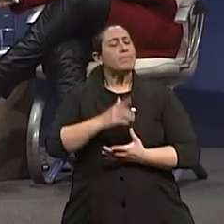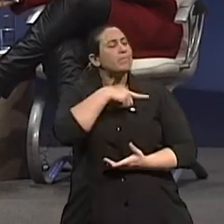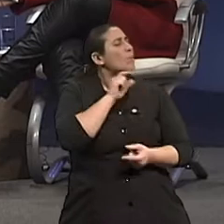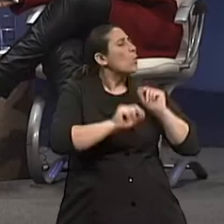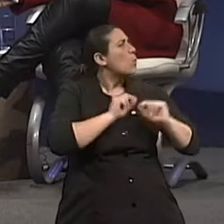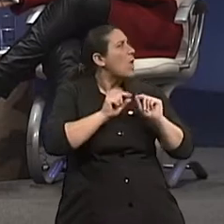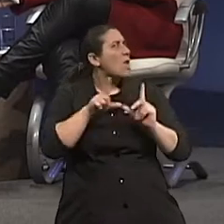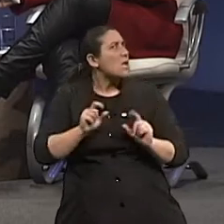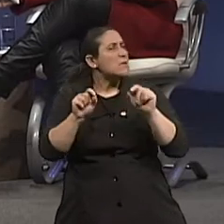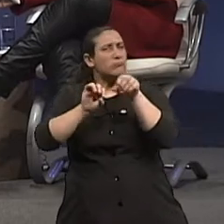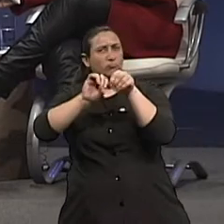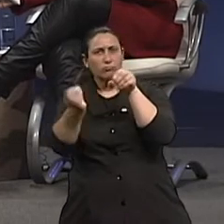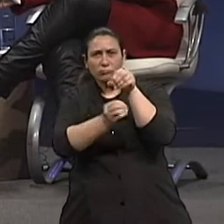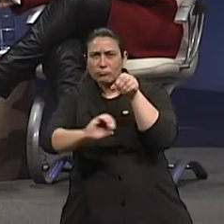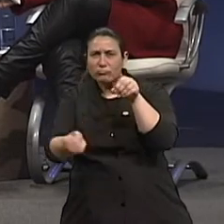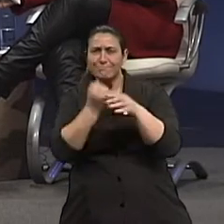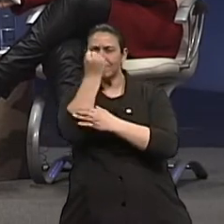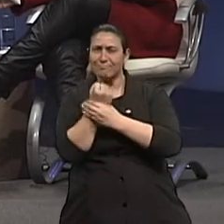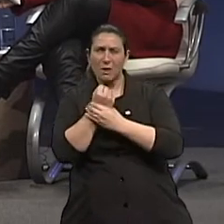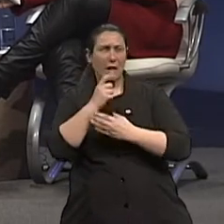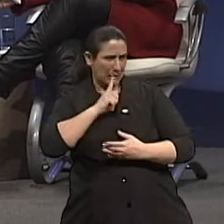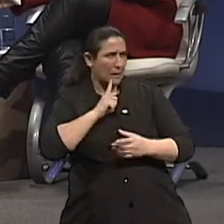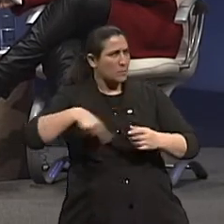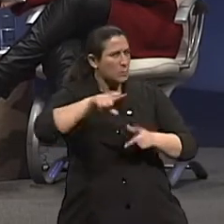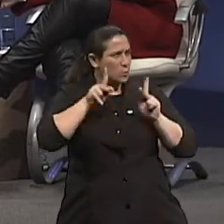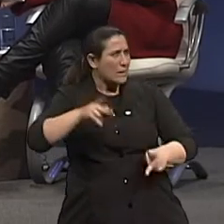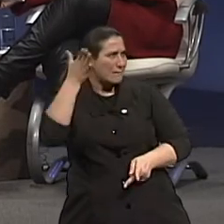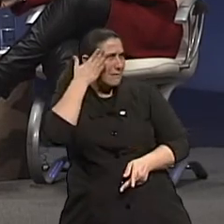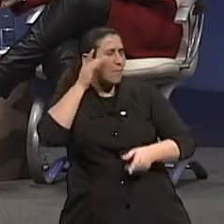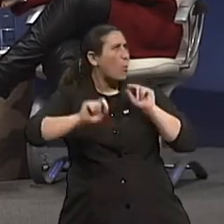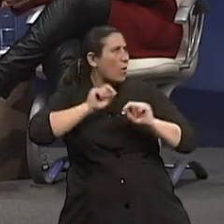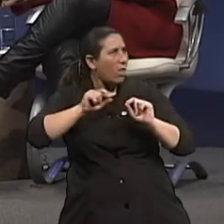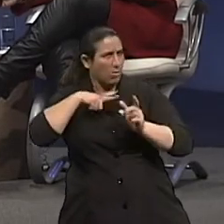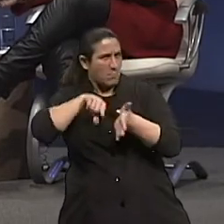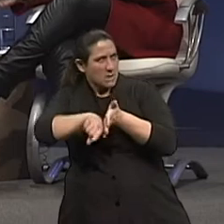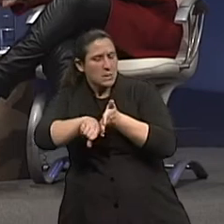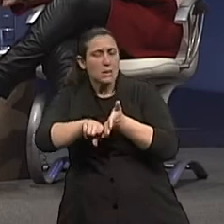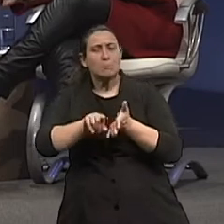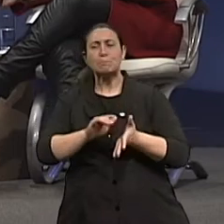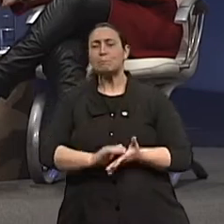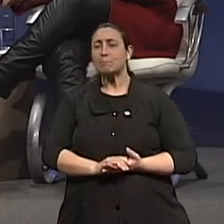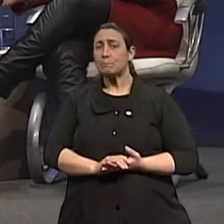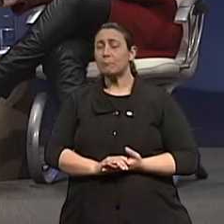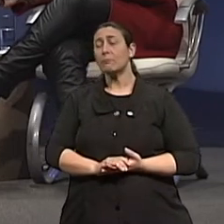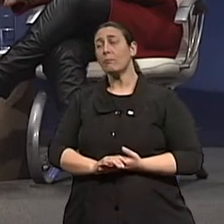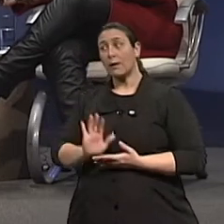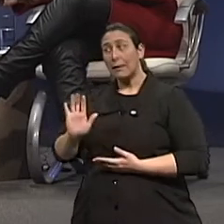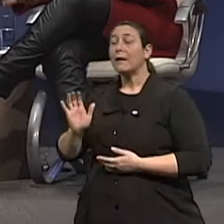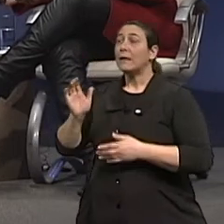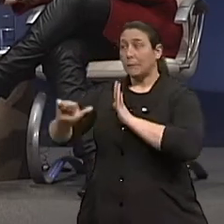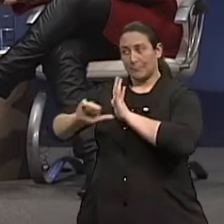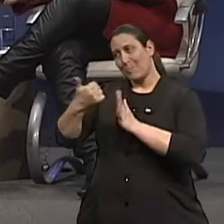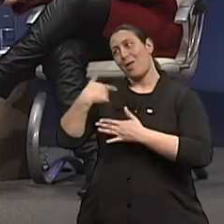que é o câncer de intestino e quando é que ele aparece? Eu acho que ainda falta muito, né? Claro. Bom, em primeiro lugar, agradecer a oportunidade de falar